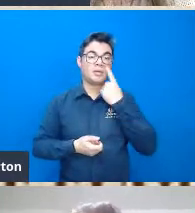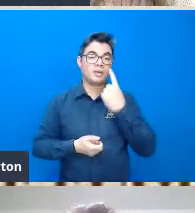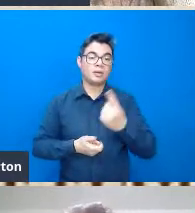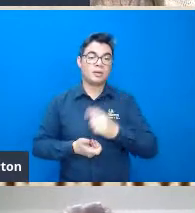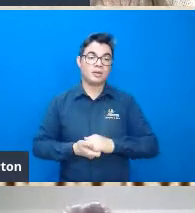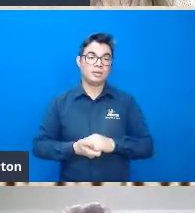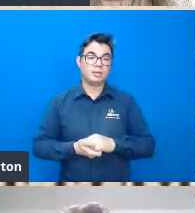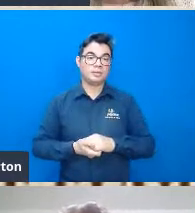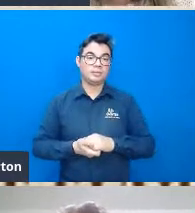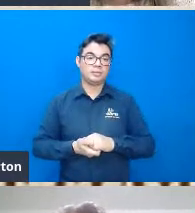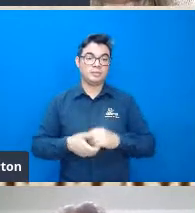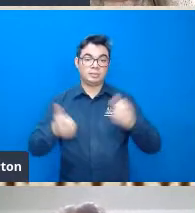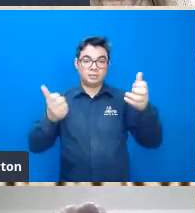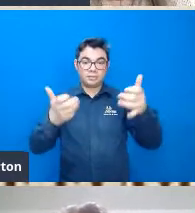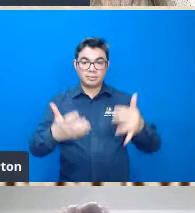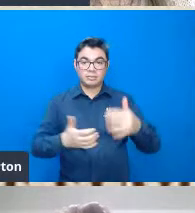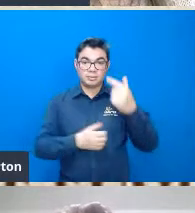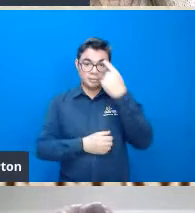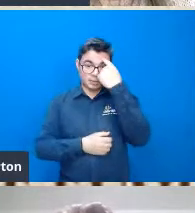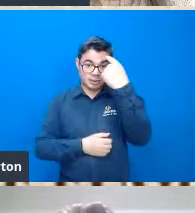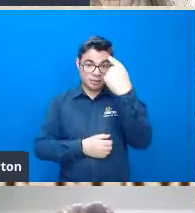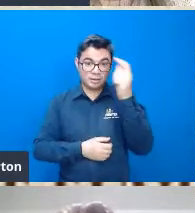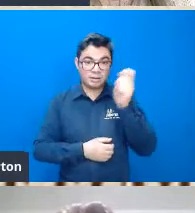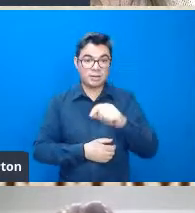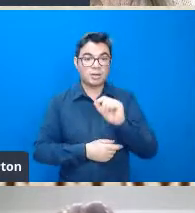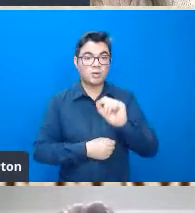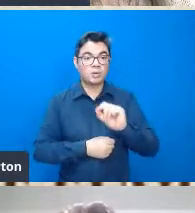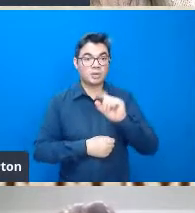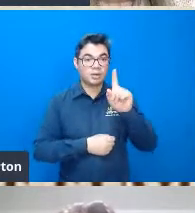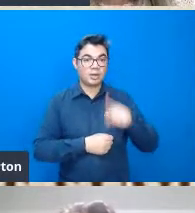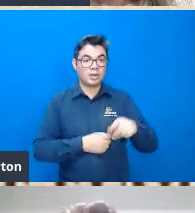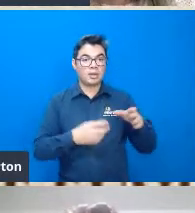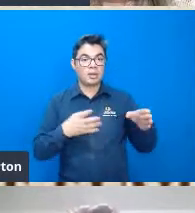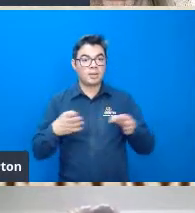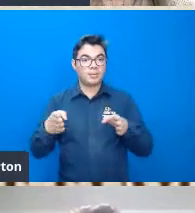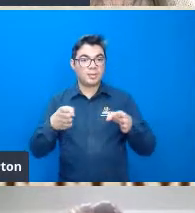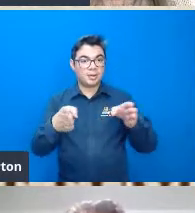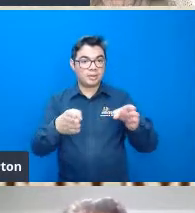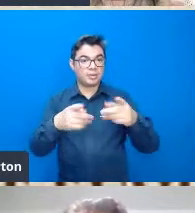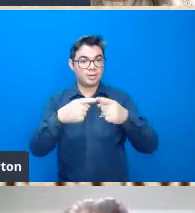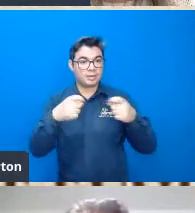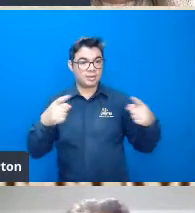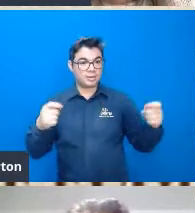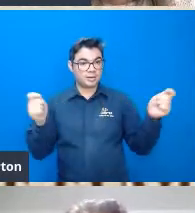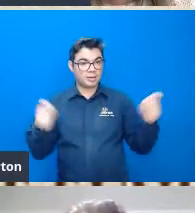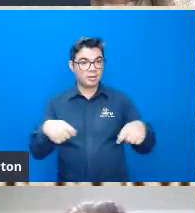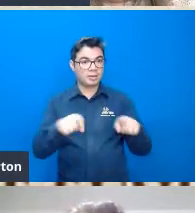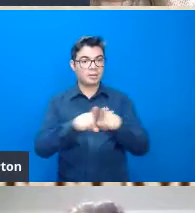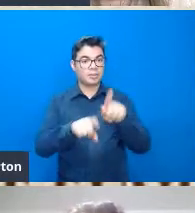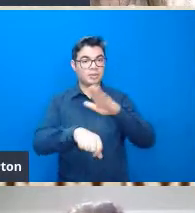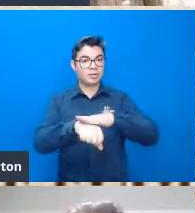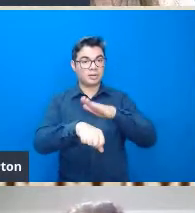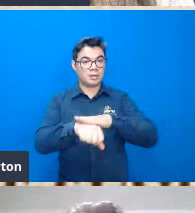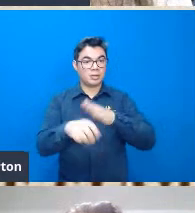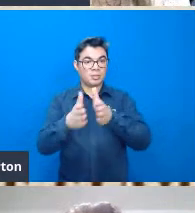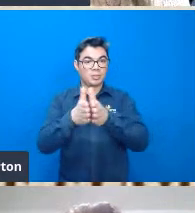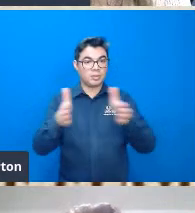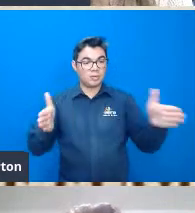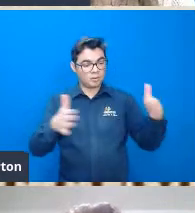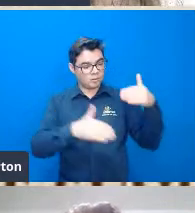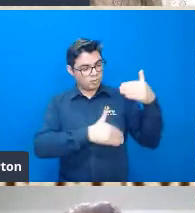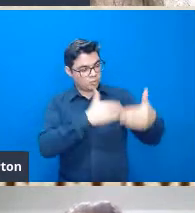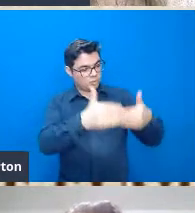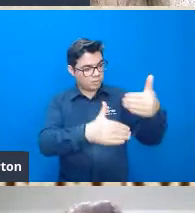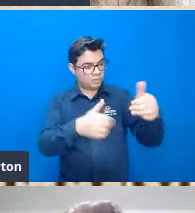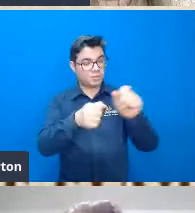nos coloca a pensar sobre os caminhos que a ciência toma ao longo do tempo e construções que vão